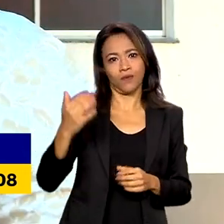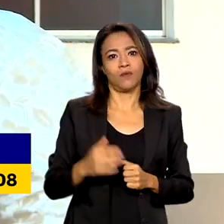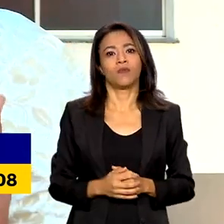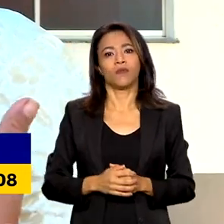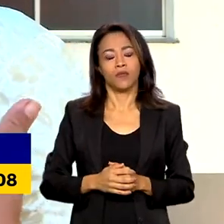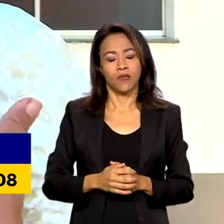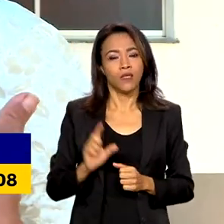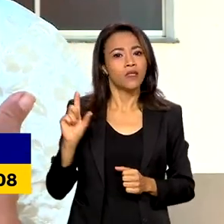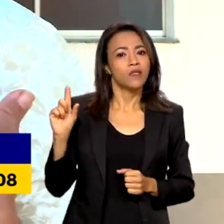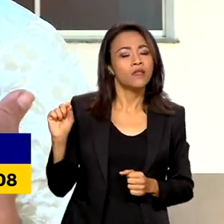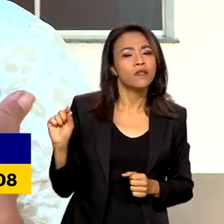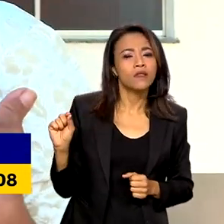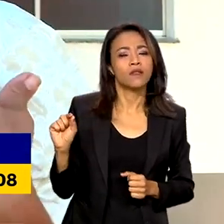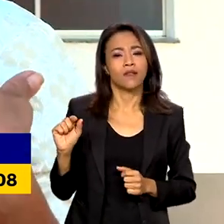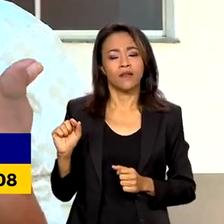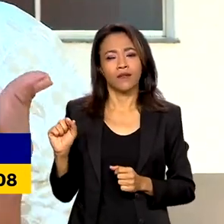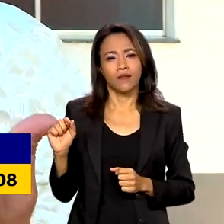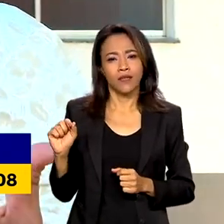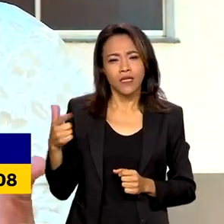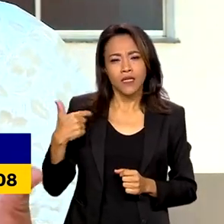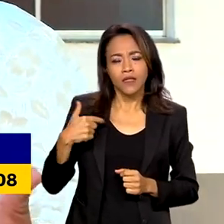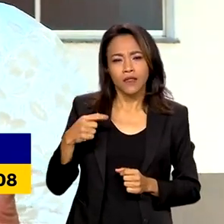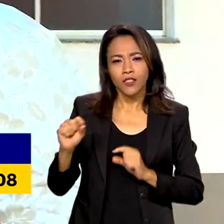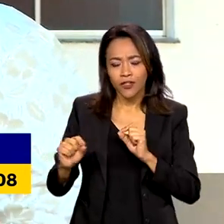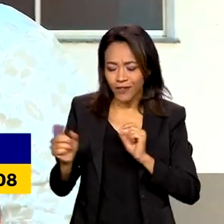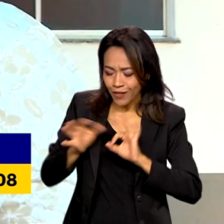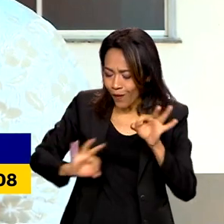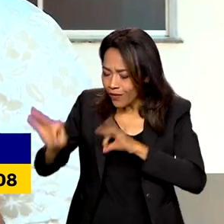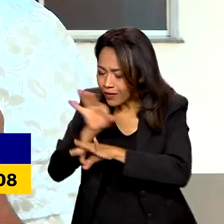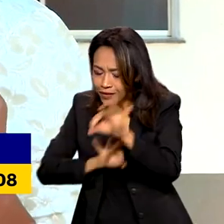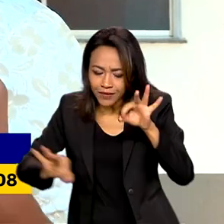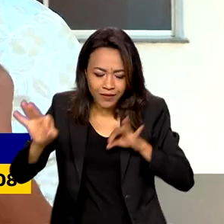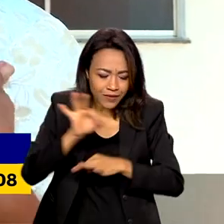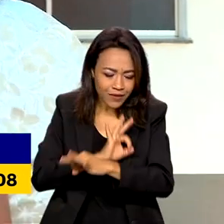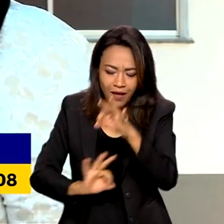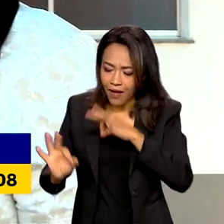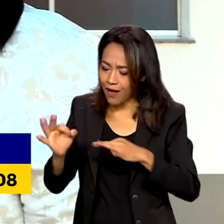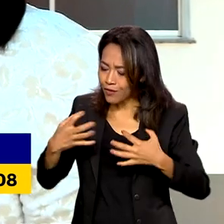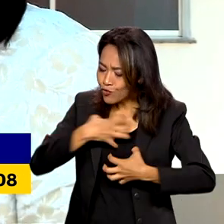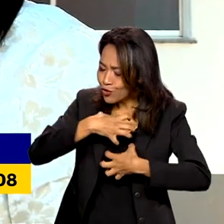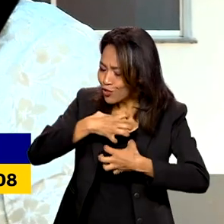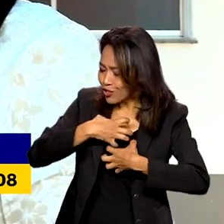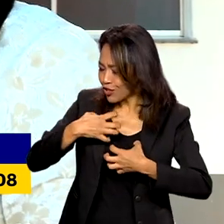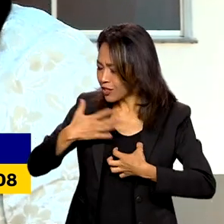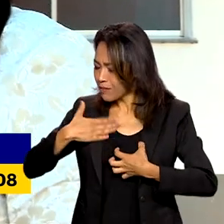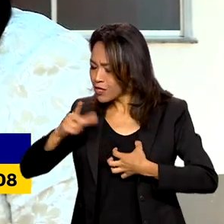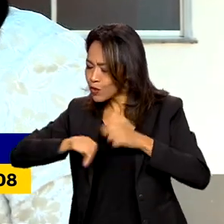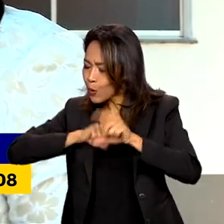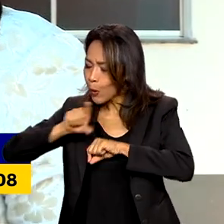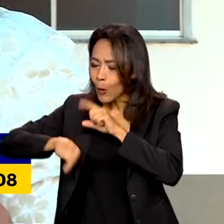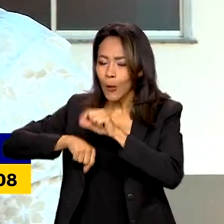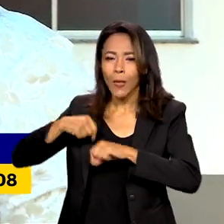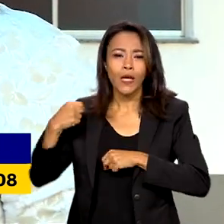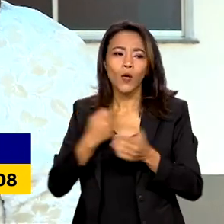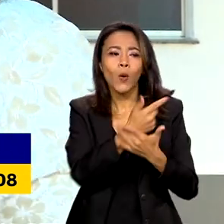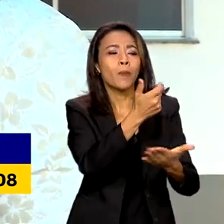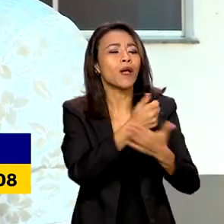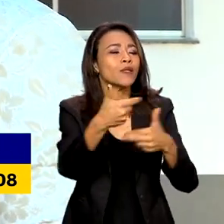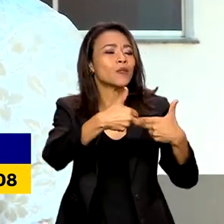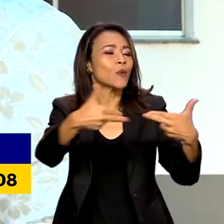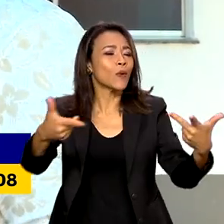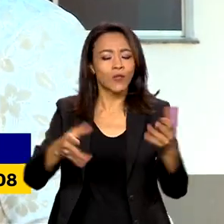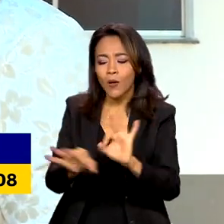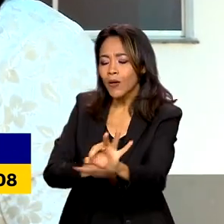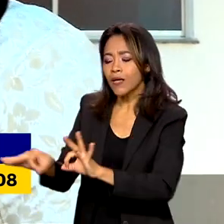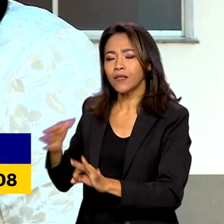de montar a tua casa do teu jeito, de comprar as coisas do teu jeito, que